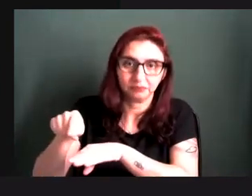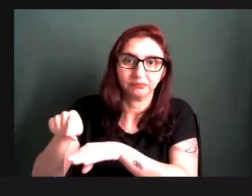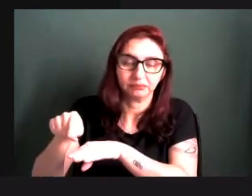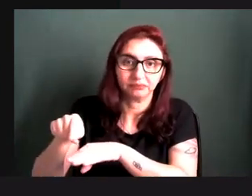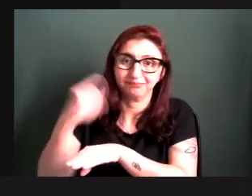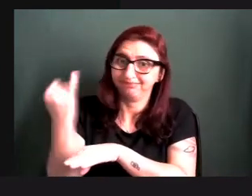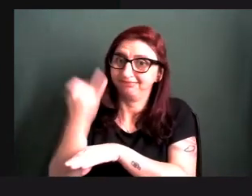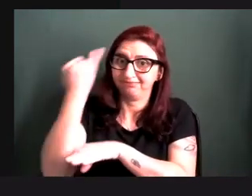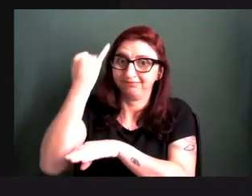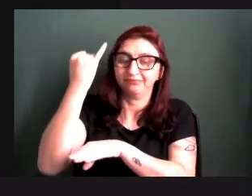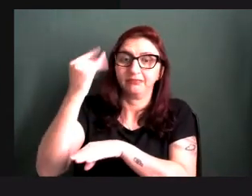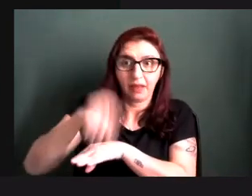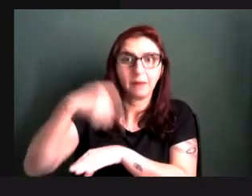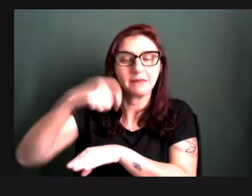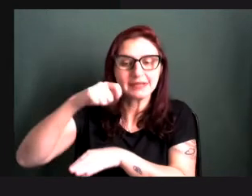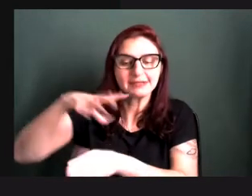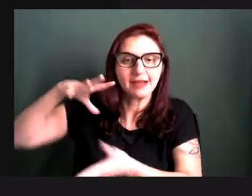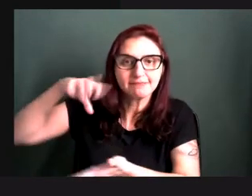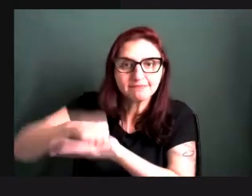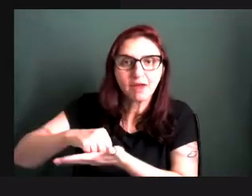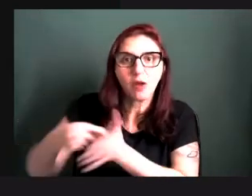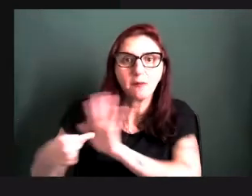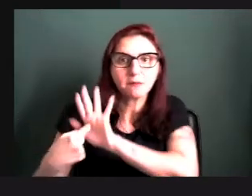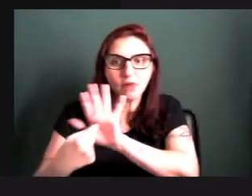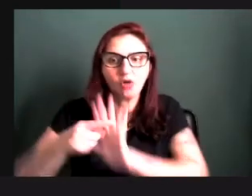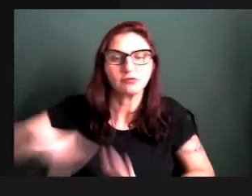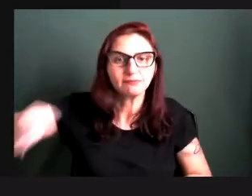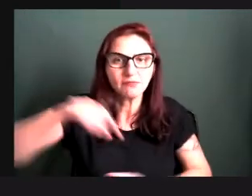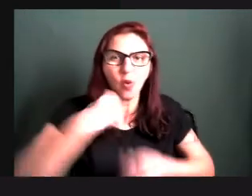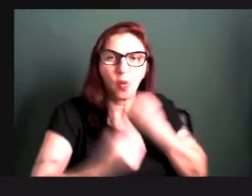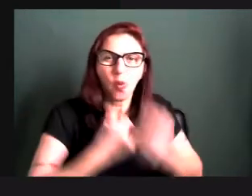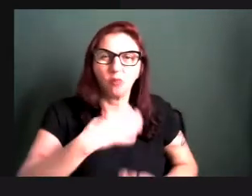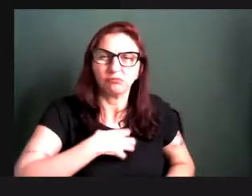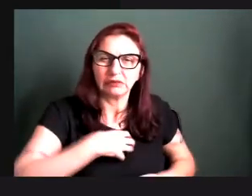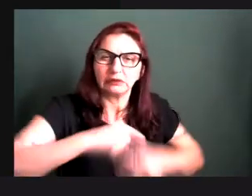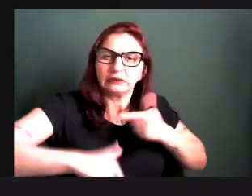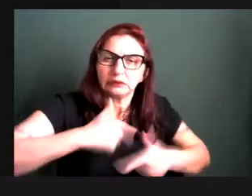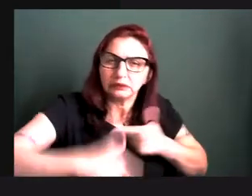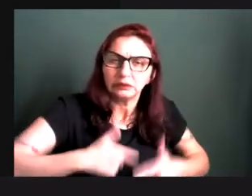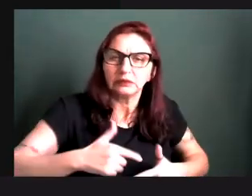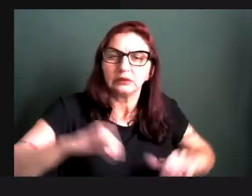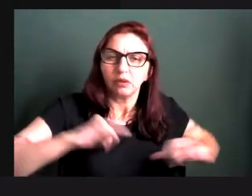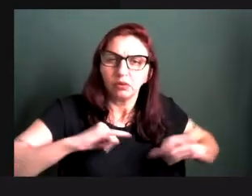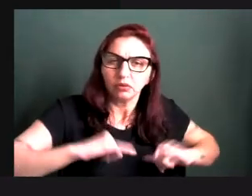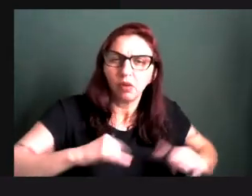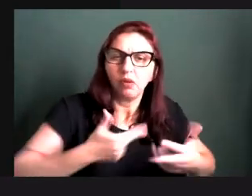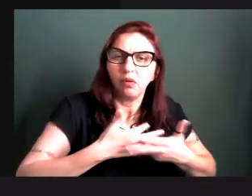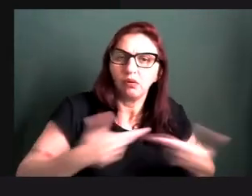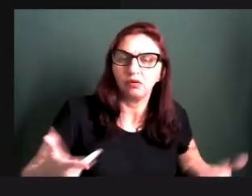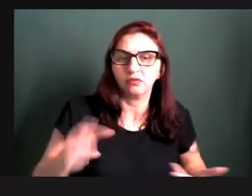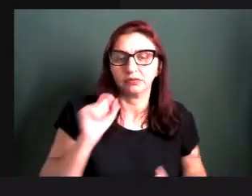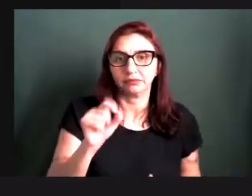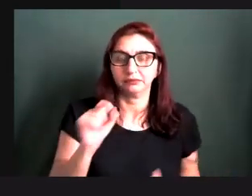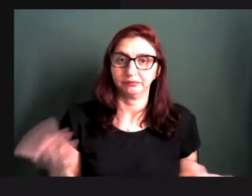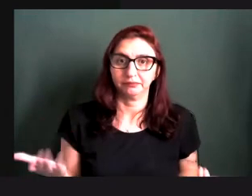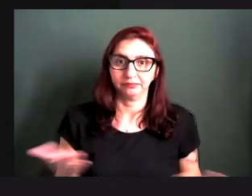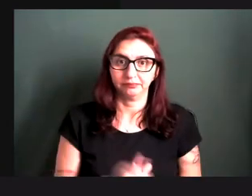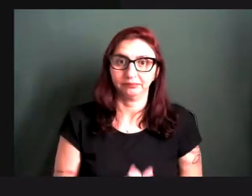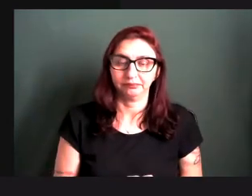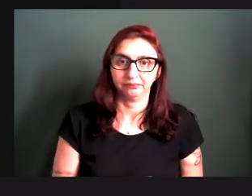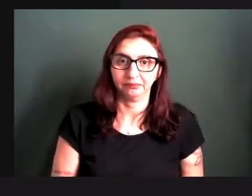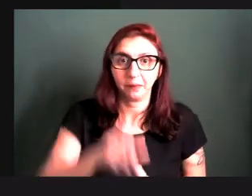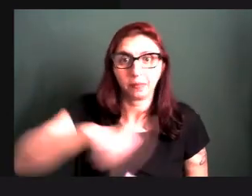registrar e mostrar as lutas, as causas e por que vamos à rua, a não vai na rua à toa, né, a gente não vai